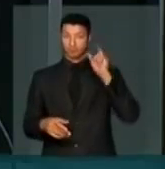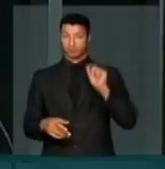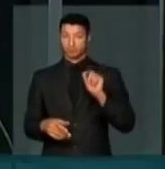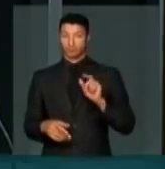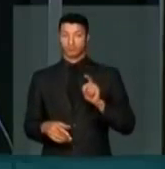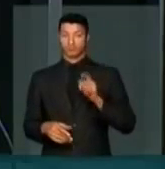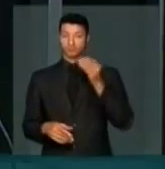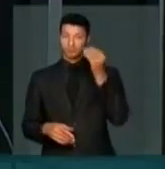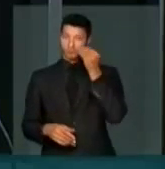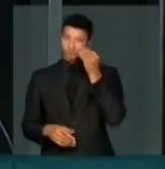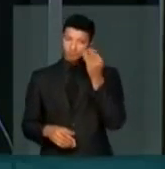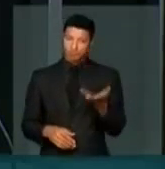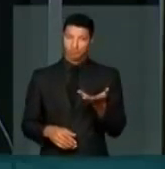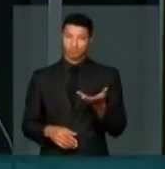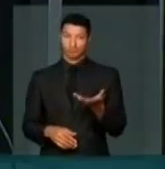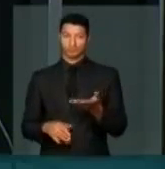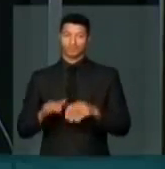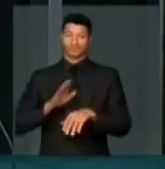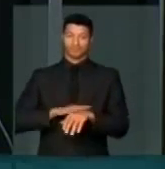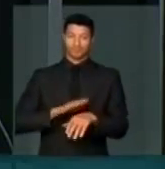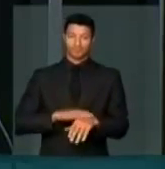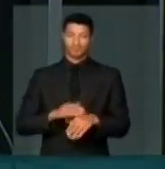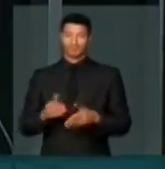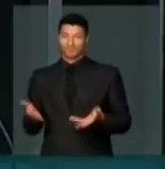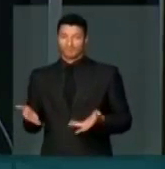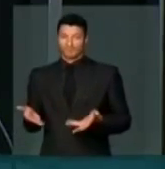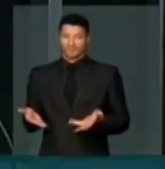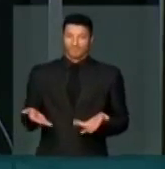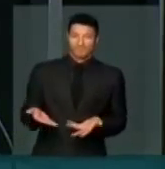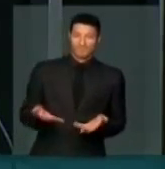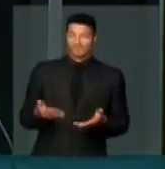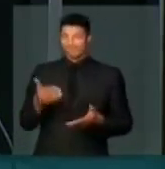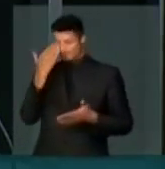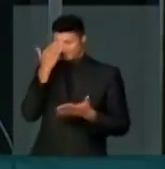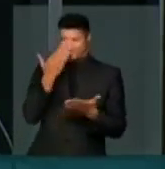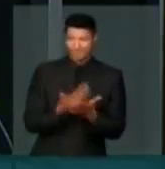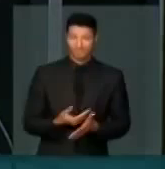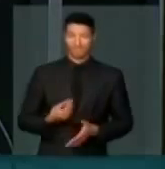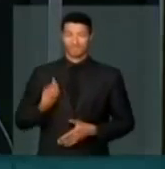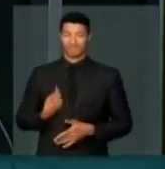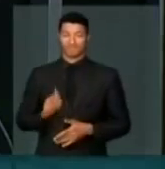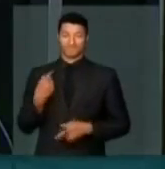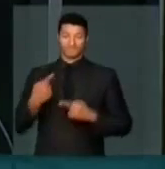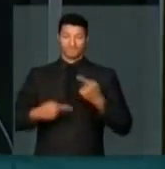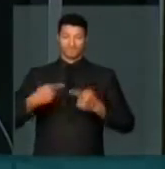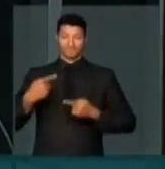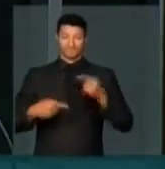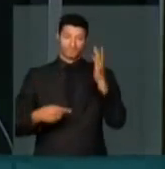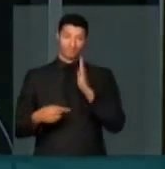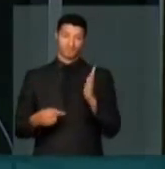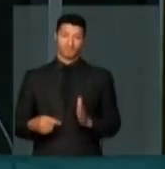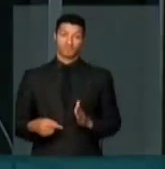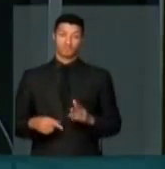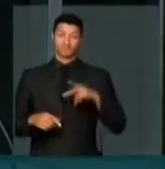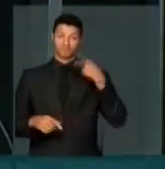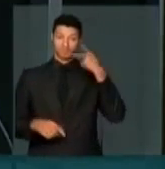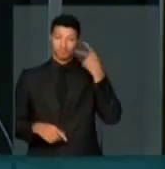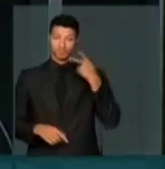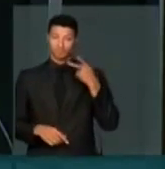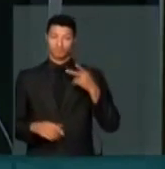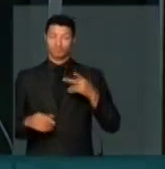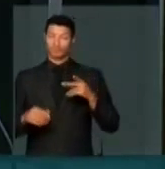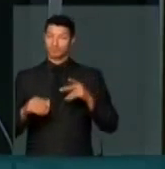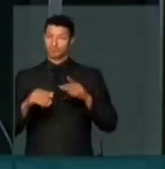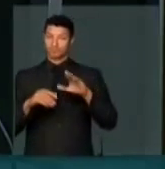que tenta ser, nesse momento de tanta descrença na vida política nacional, um partido de